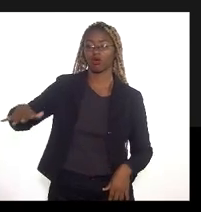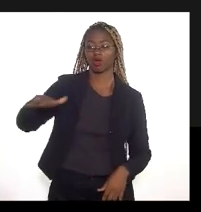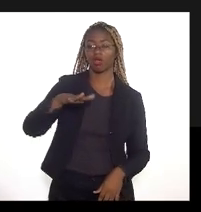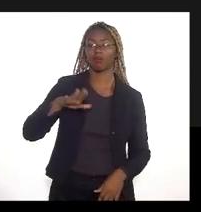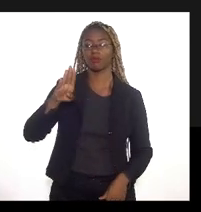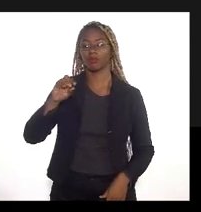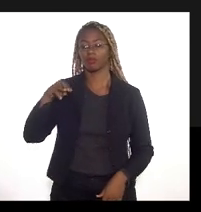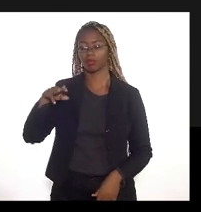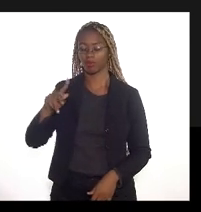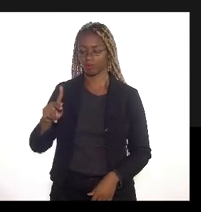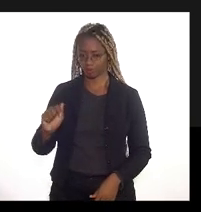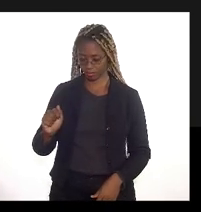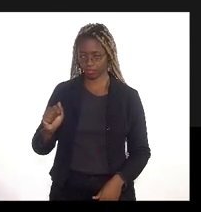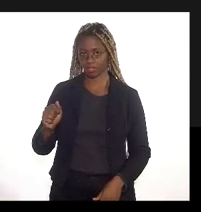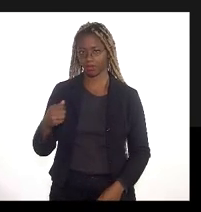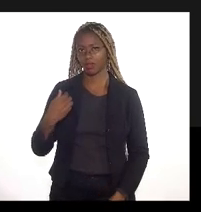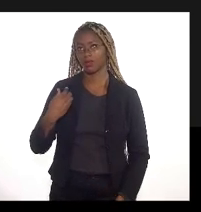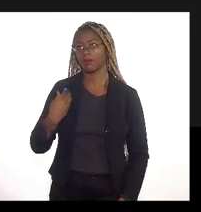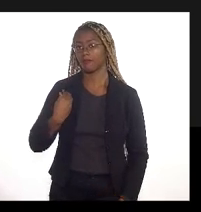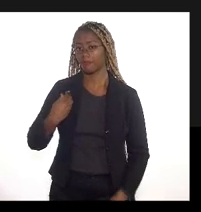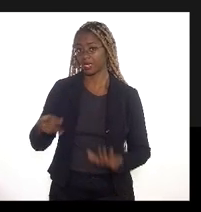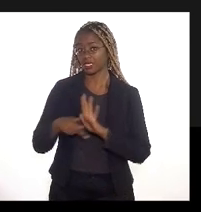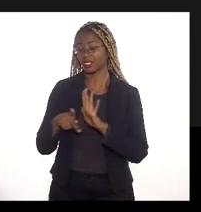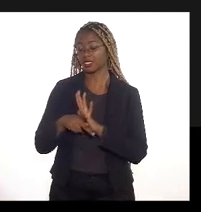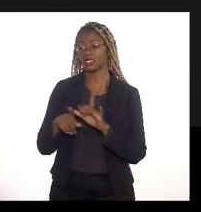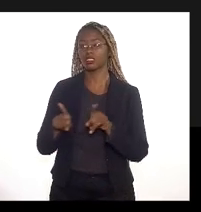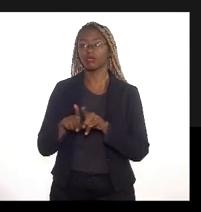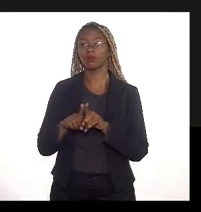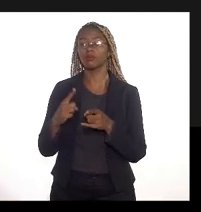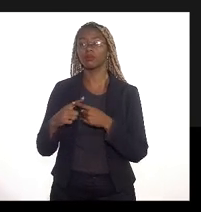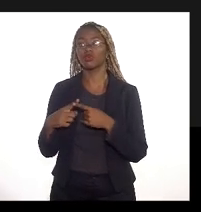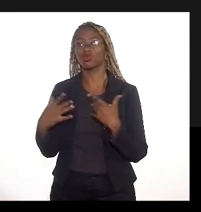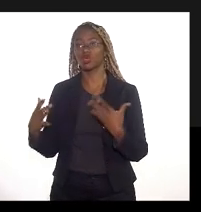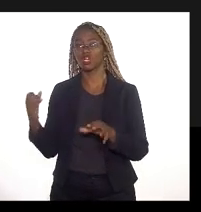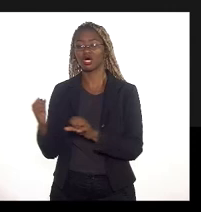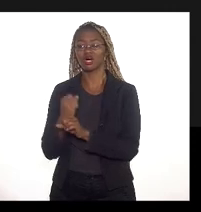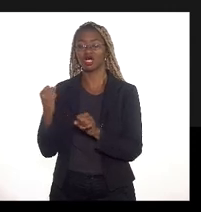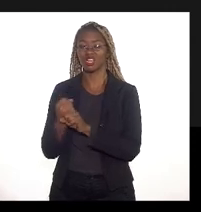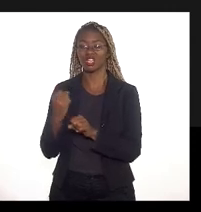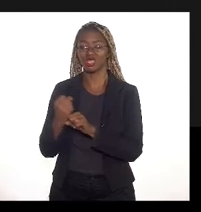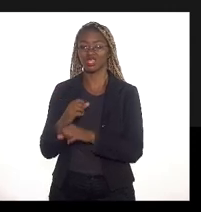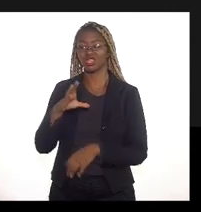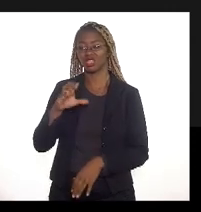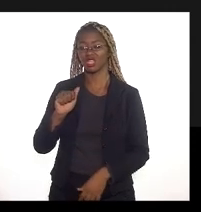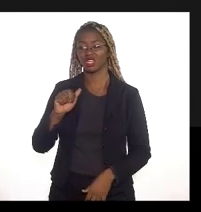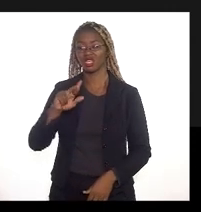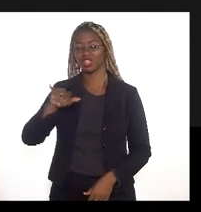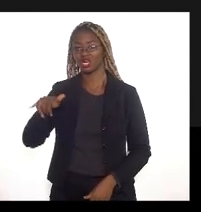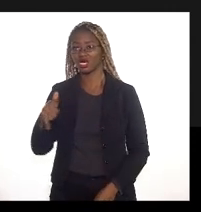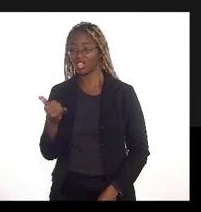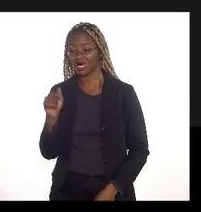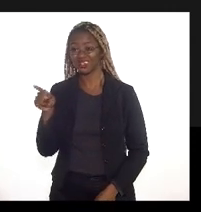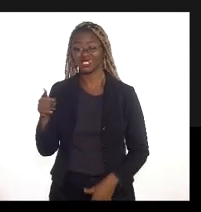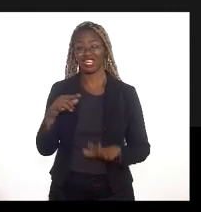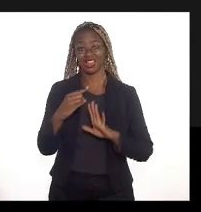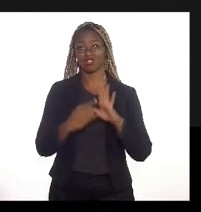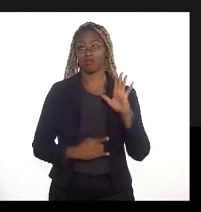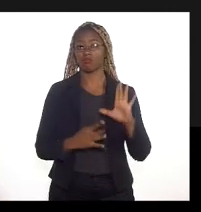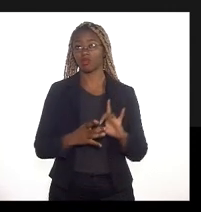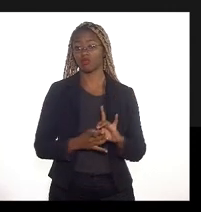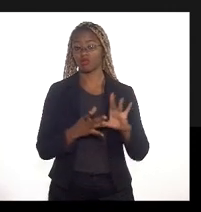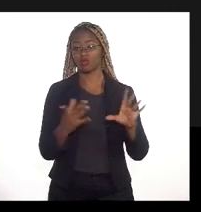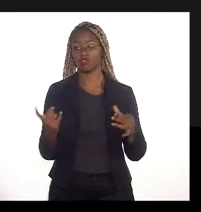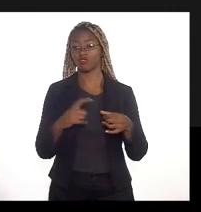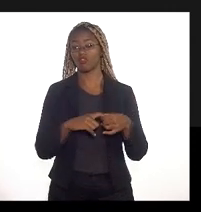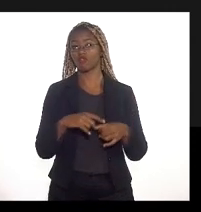e terceiro porque os empreendimentos associados ao CEARG no termo de concessão não retornam à